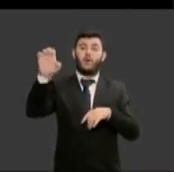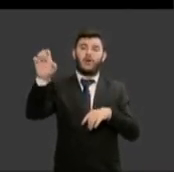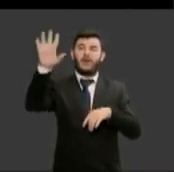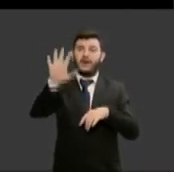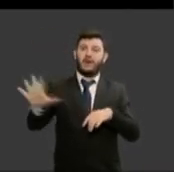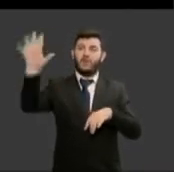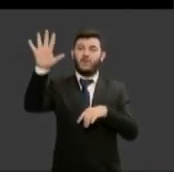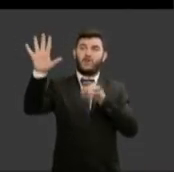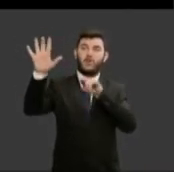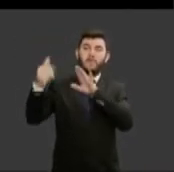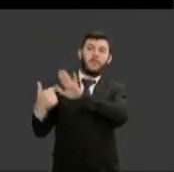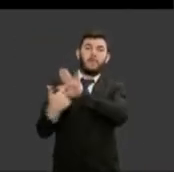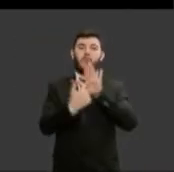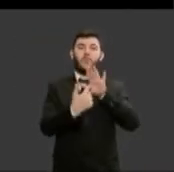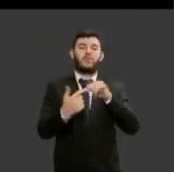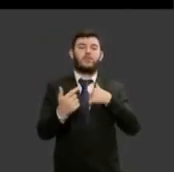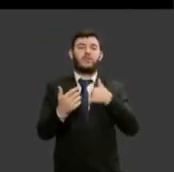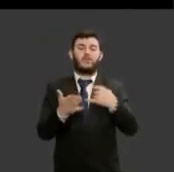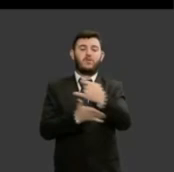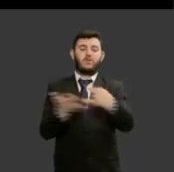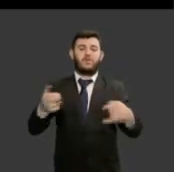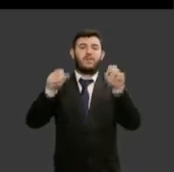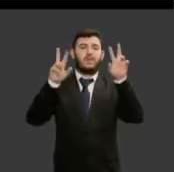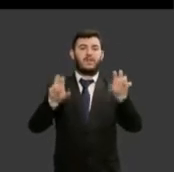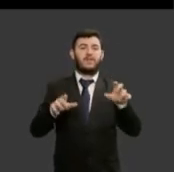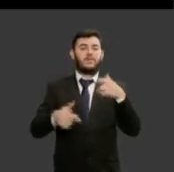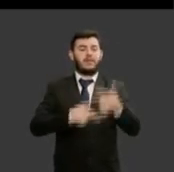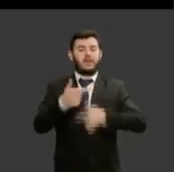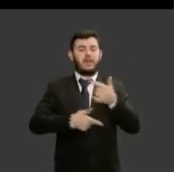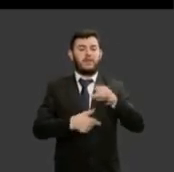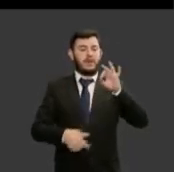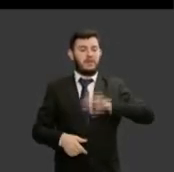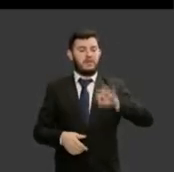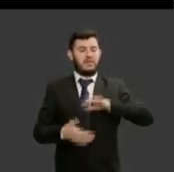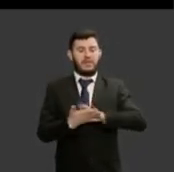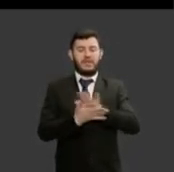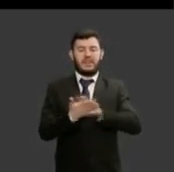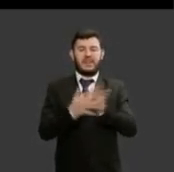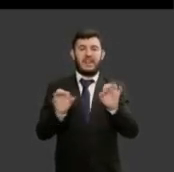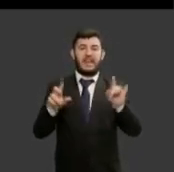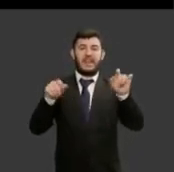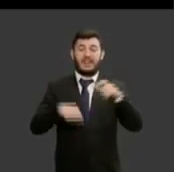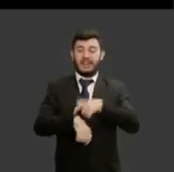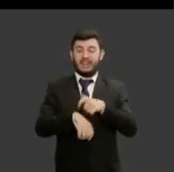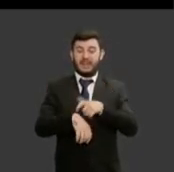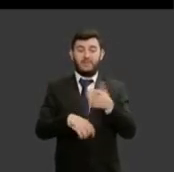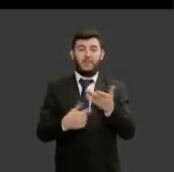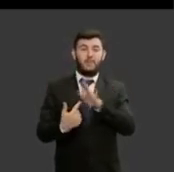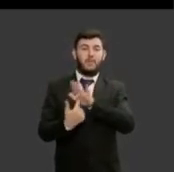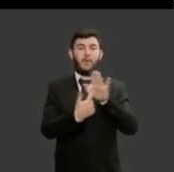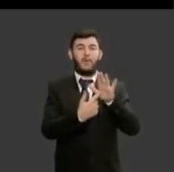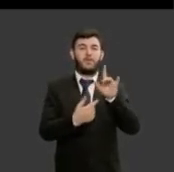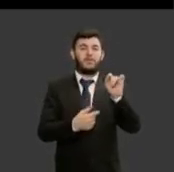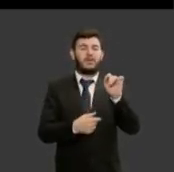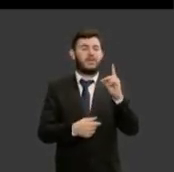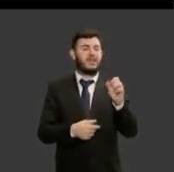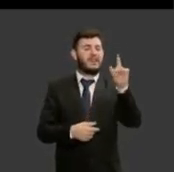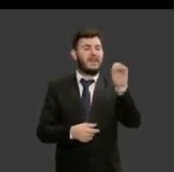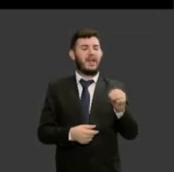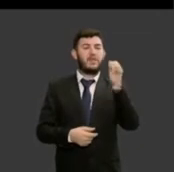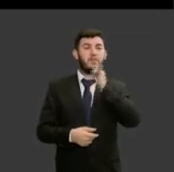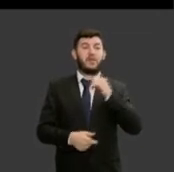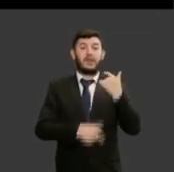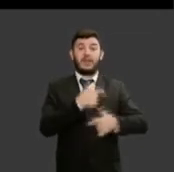remunerável é estarrecedor o tempo não permite mas traz dados estarrecedores quanto a mulher trabalha mais horas que